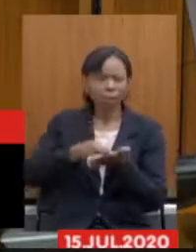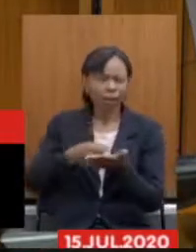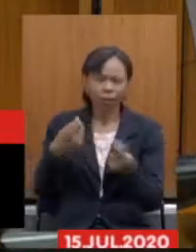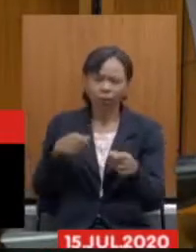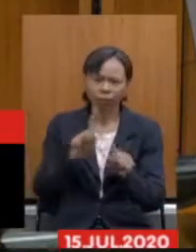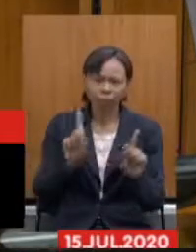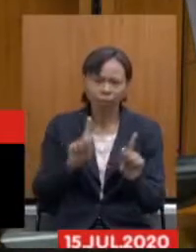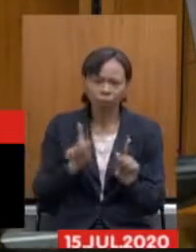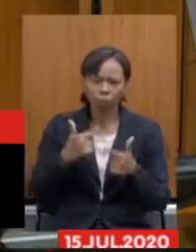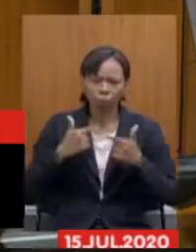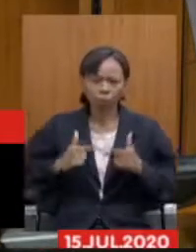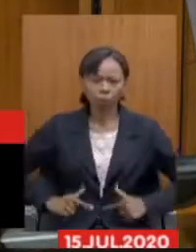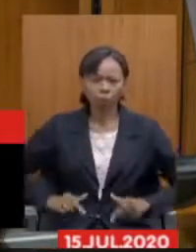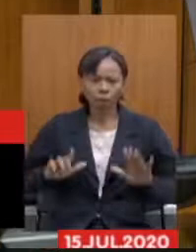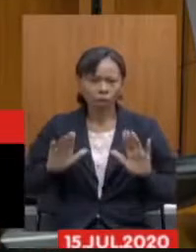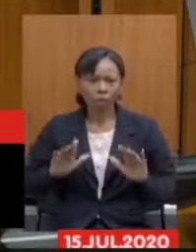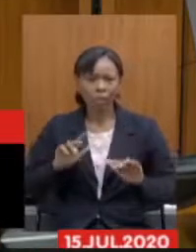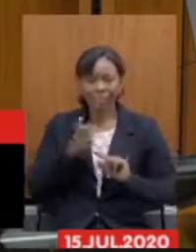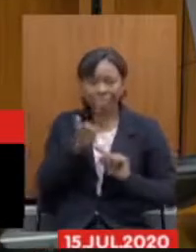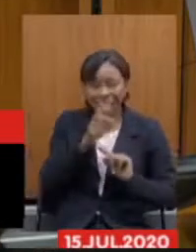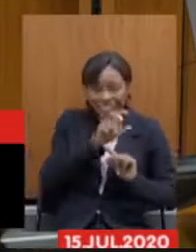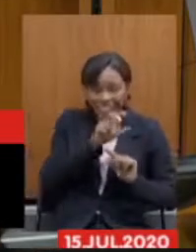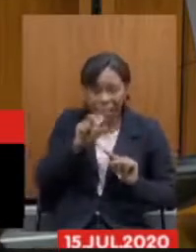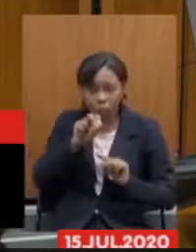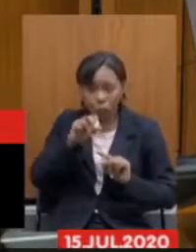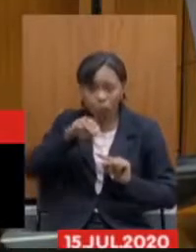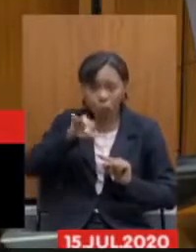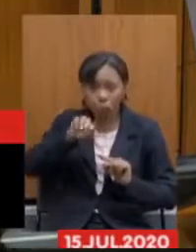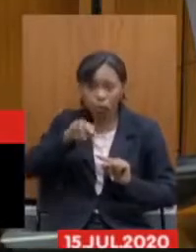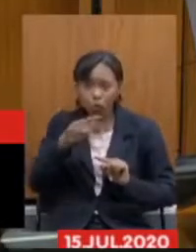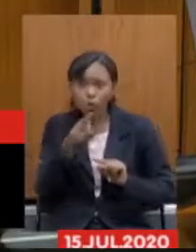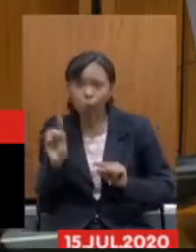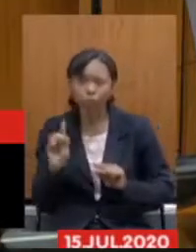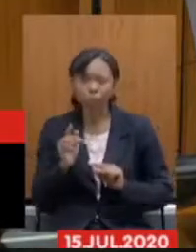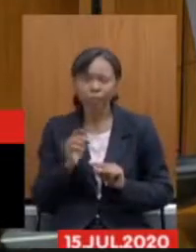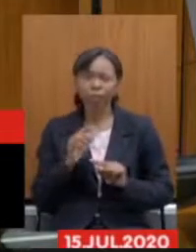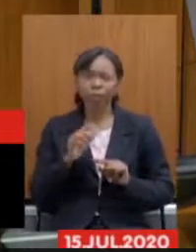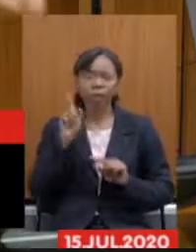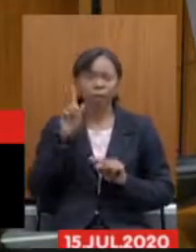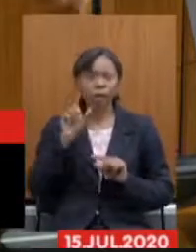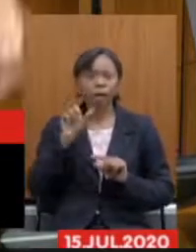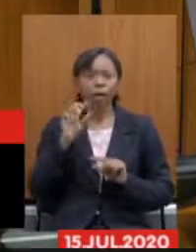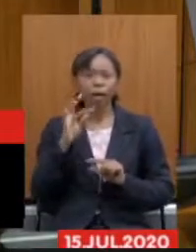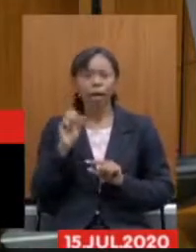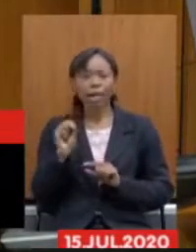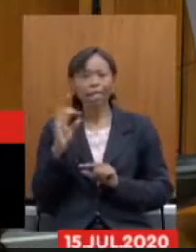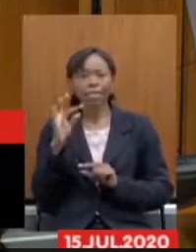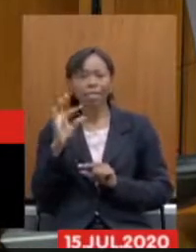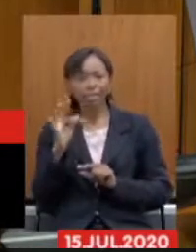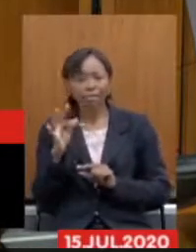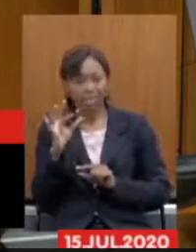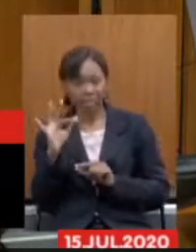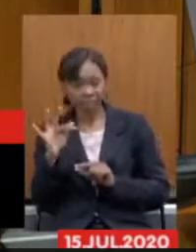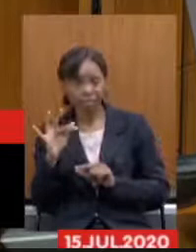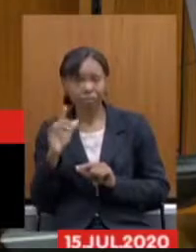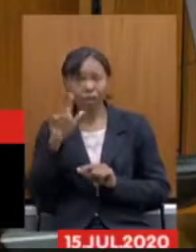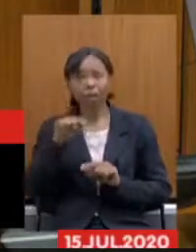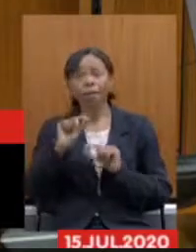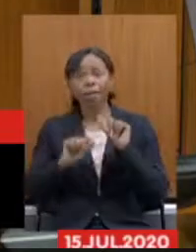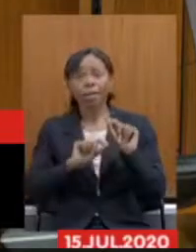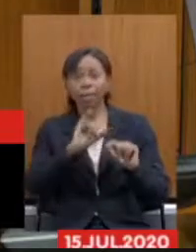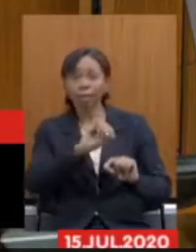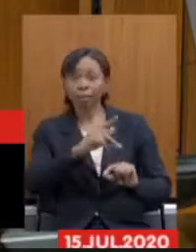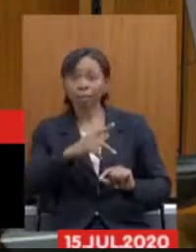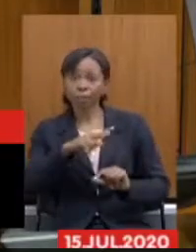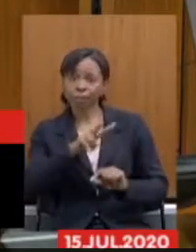uma isenção de 500 milhões o STF já decidiu que o IPVA é para onde o carro roda então não precisa disso aqui